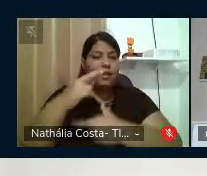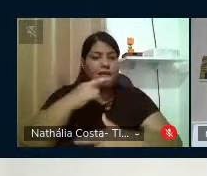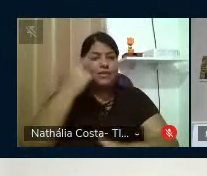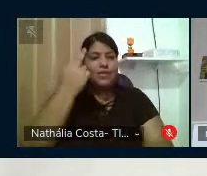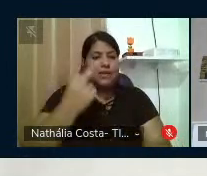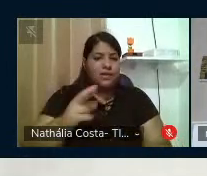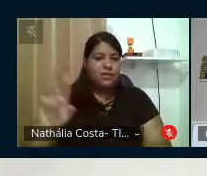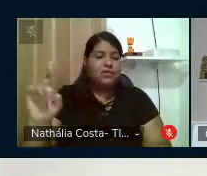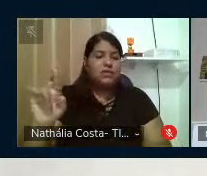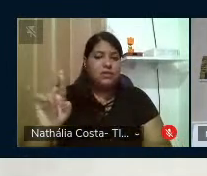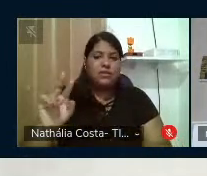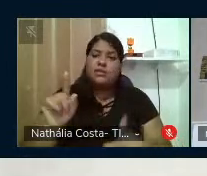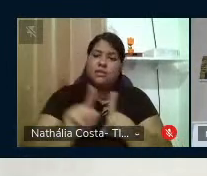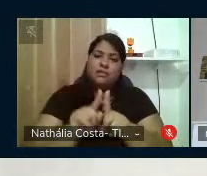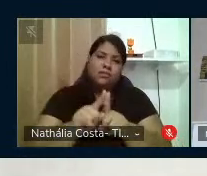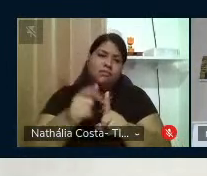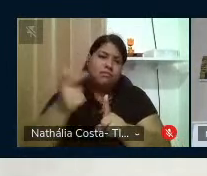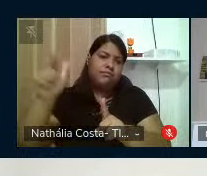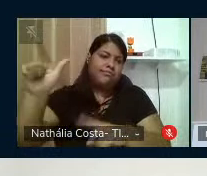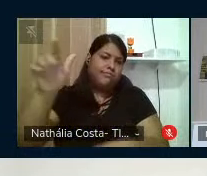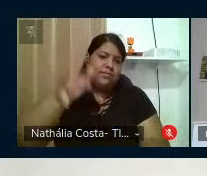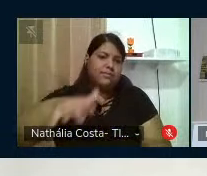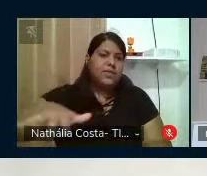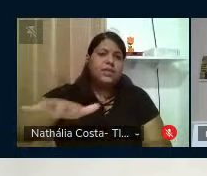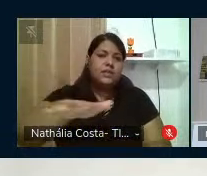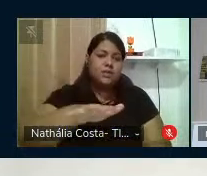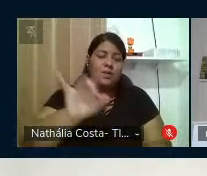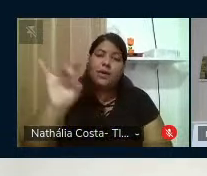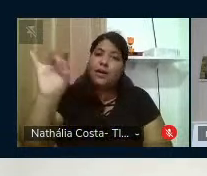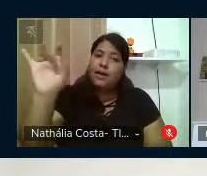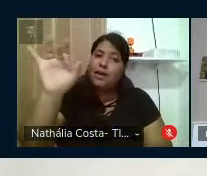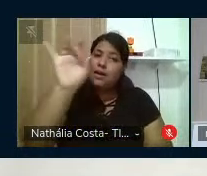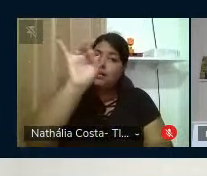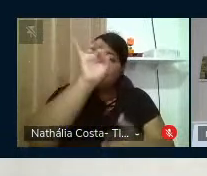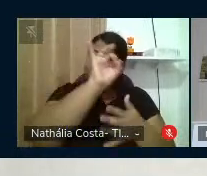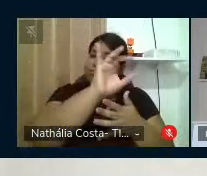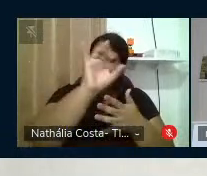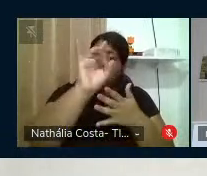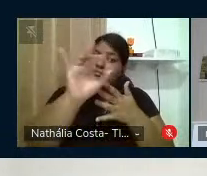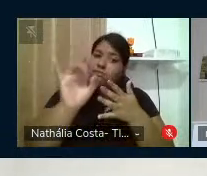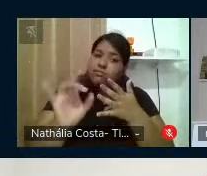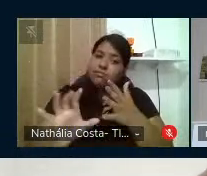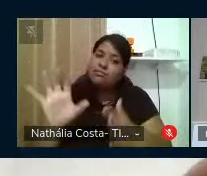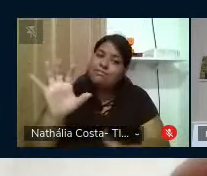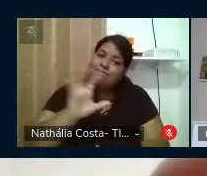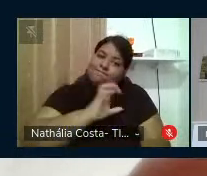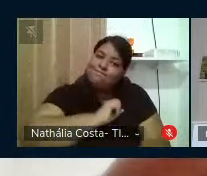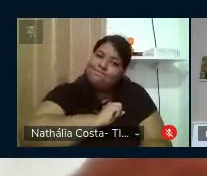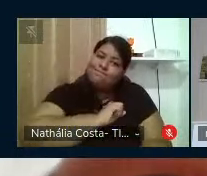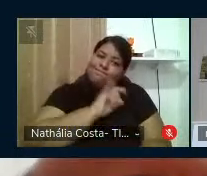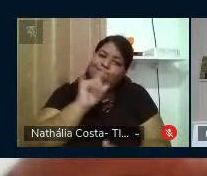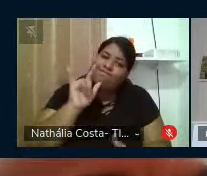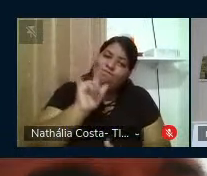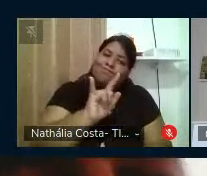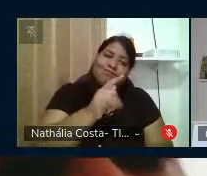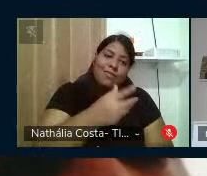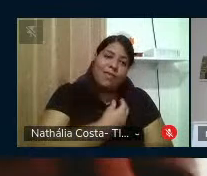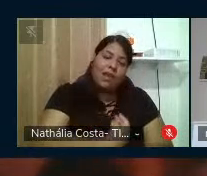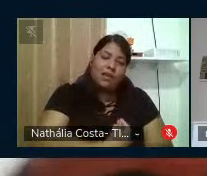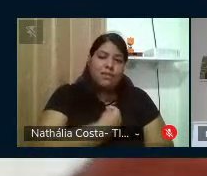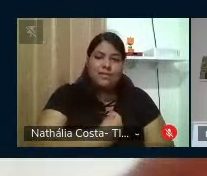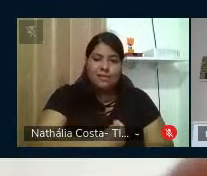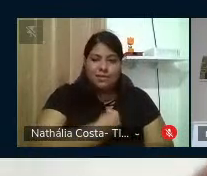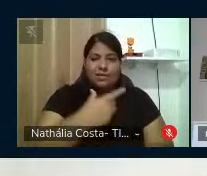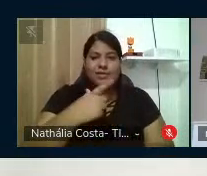relações com o sagrado e outras dimensões. Em cada uma delas, a amorosidade se faz